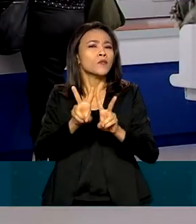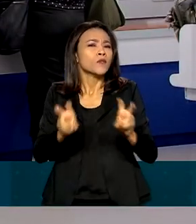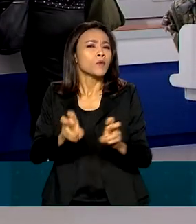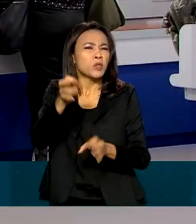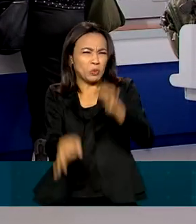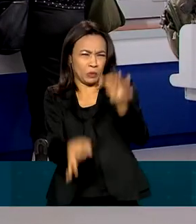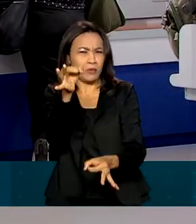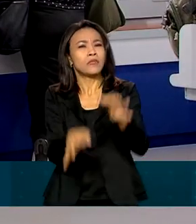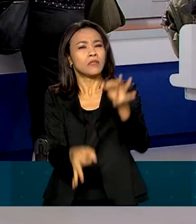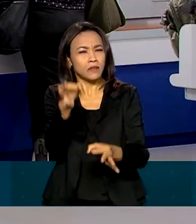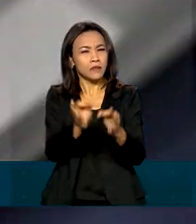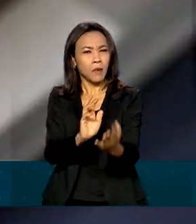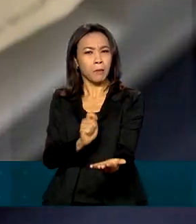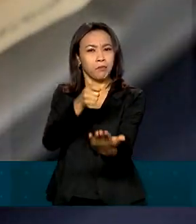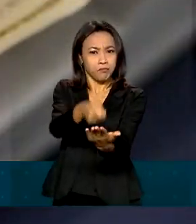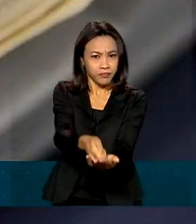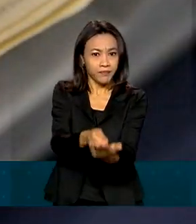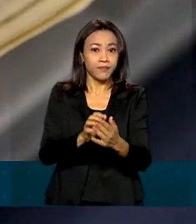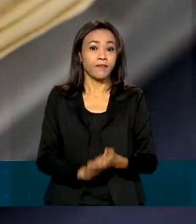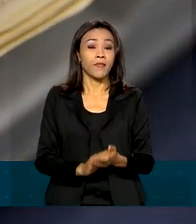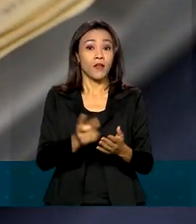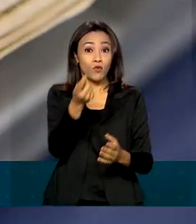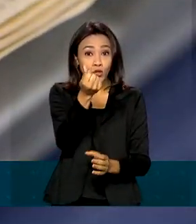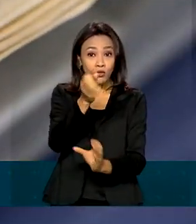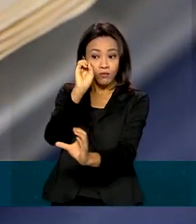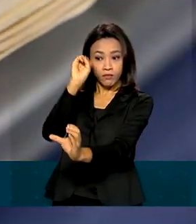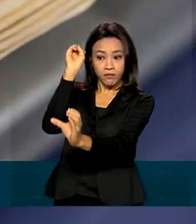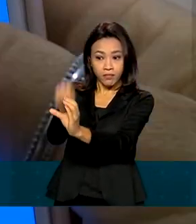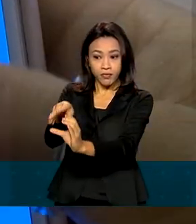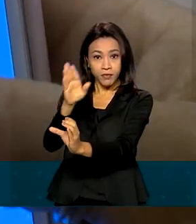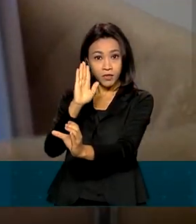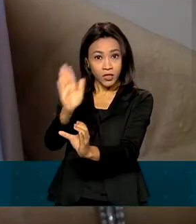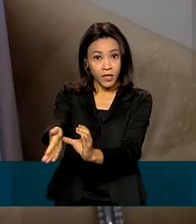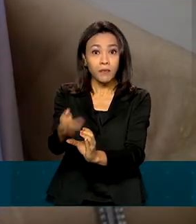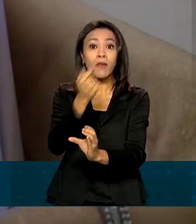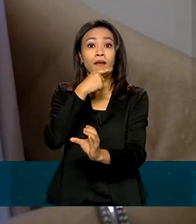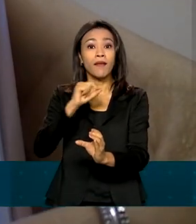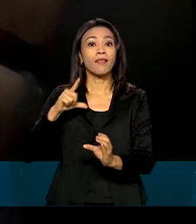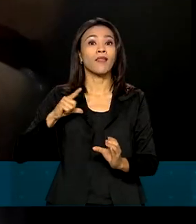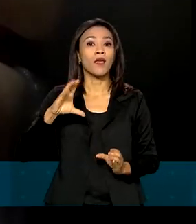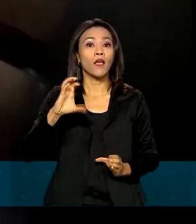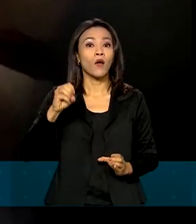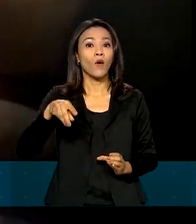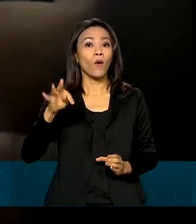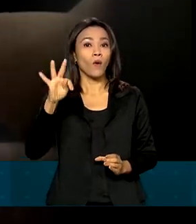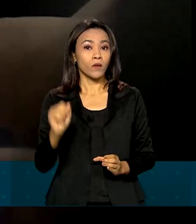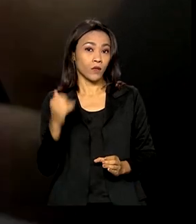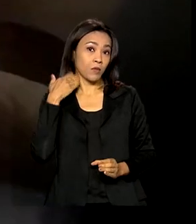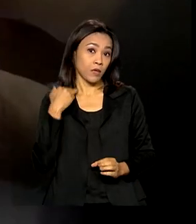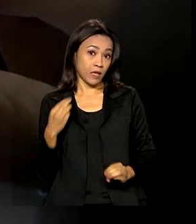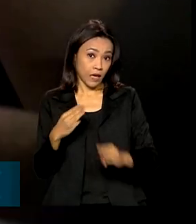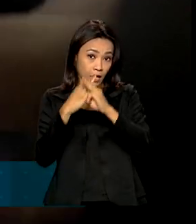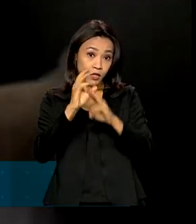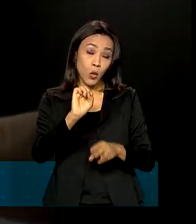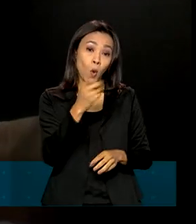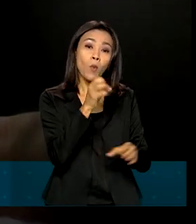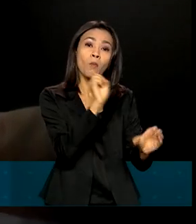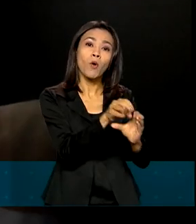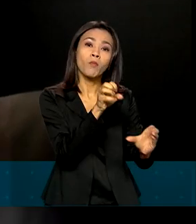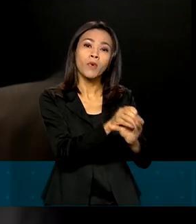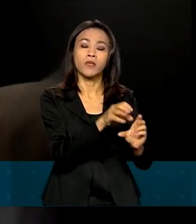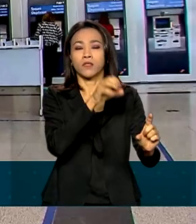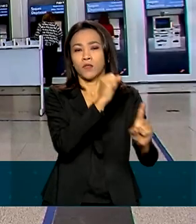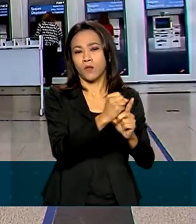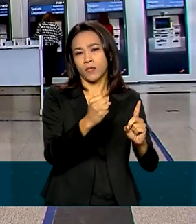judicial. O crédito será feito diretamente para quem tiver conta na Caixa ou em poupança social digital